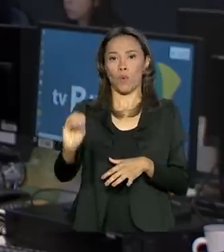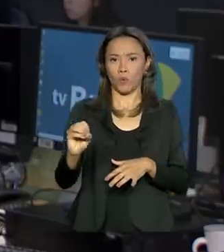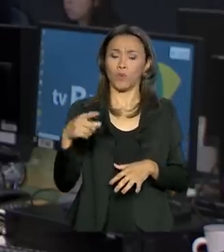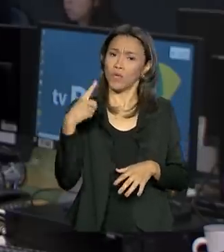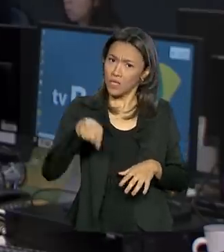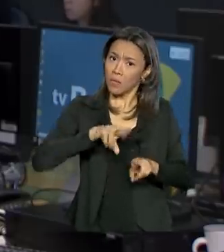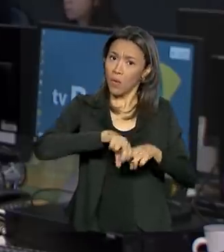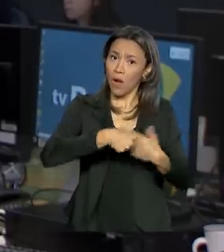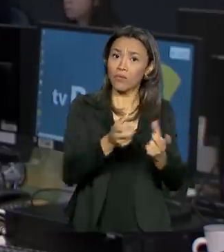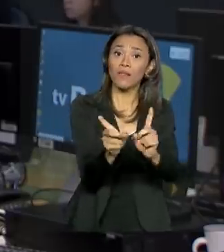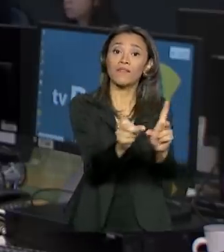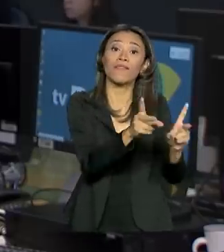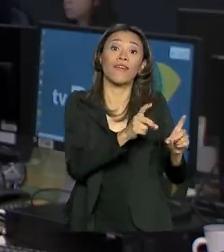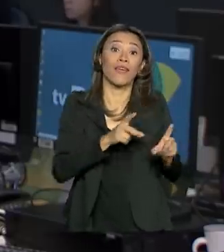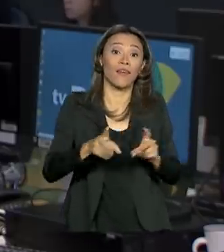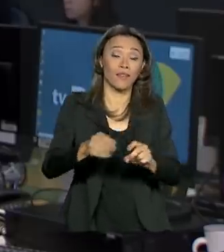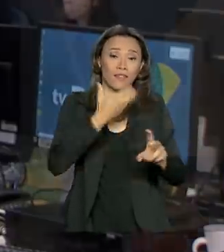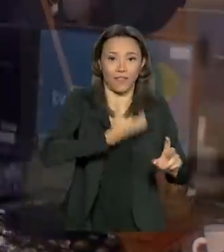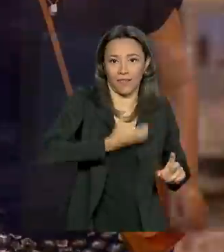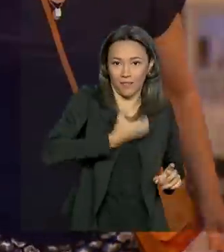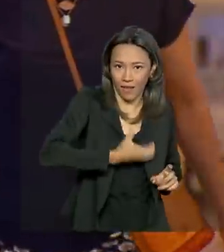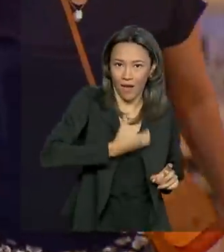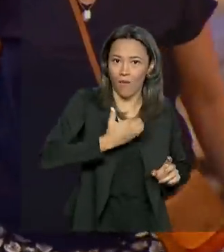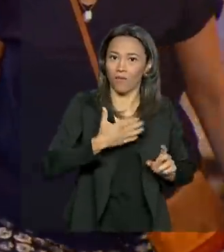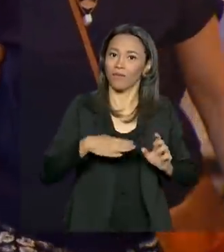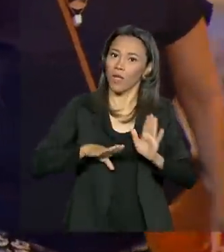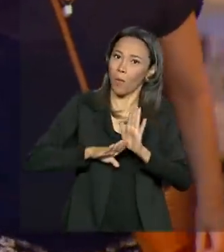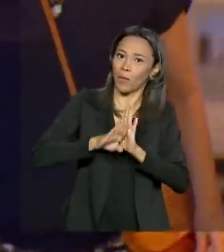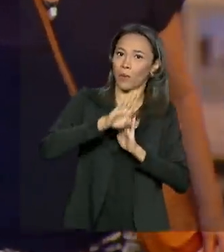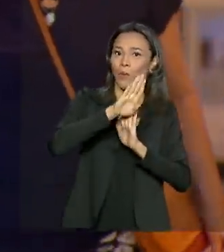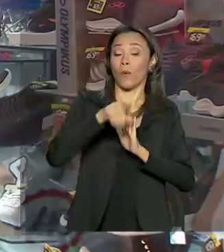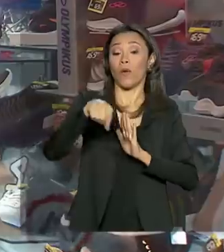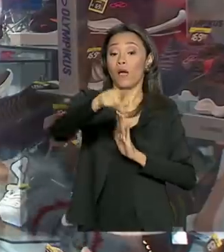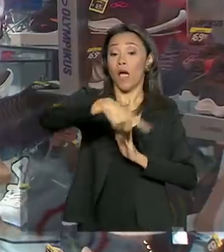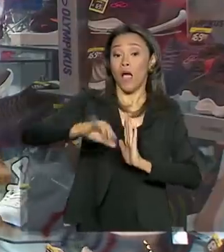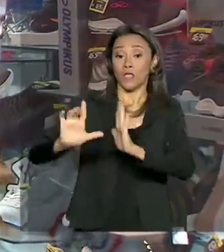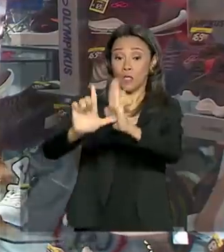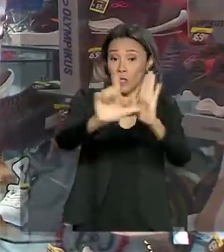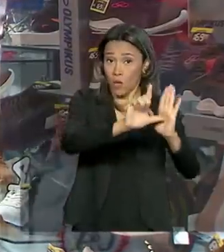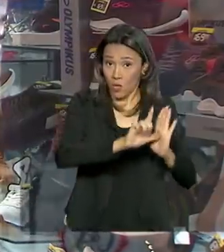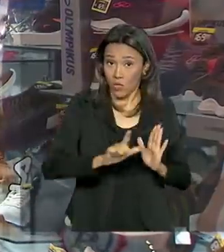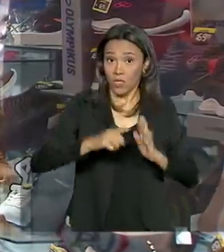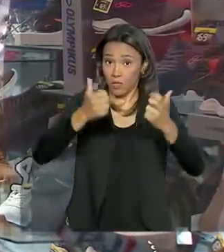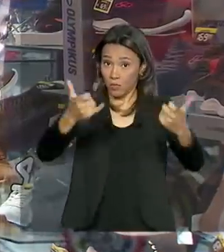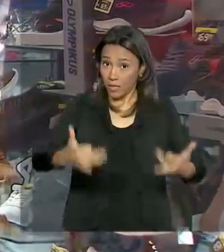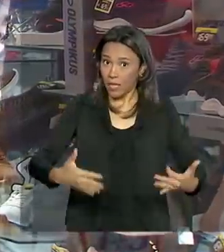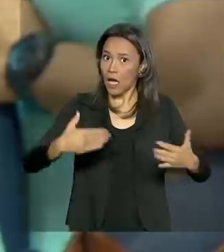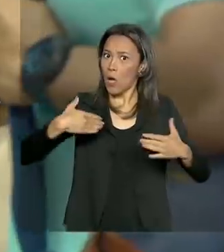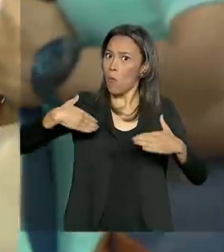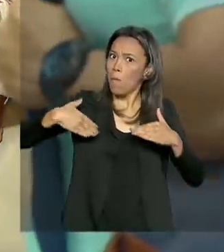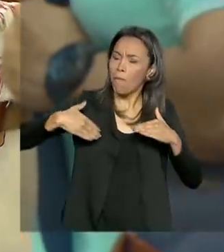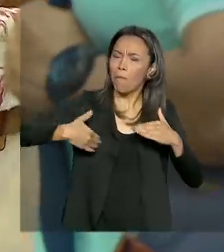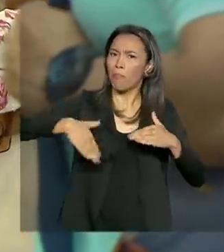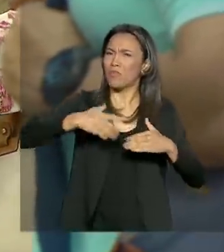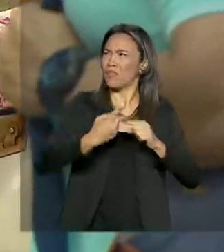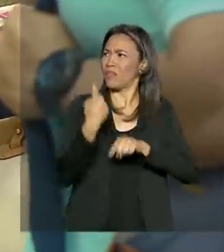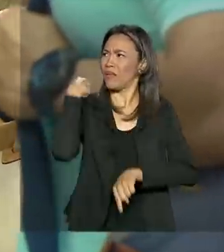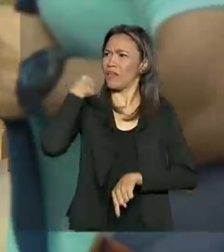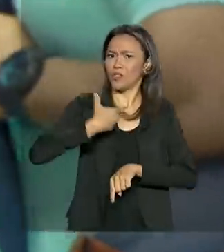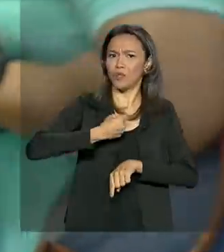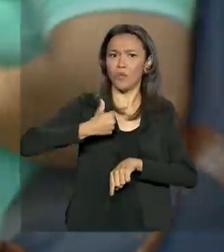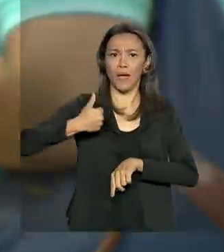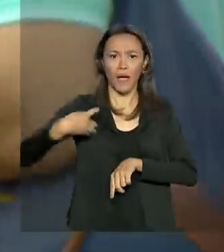vendas de Natal. Segundo a Associação Brasileira de Logistas de Shopping, é o maior aumento desde 2014 e se deve à